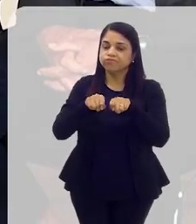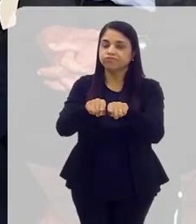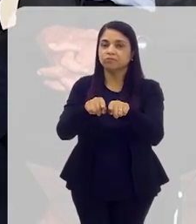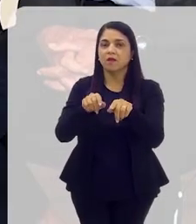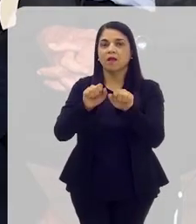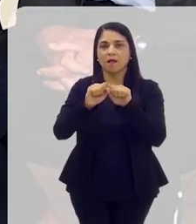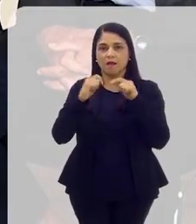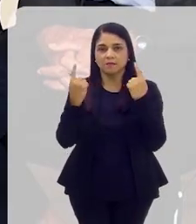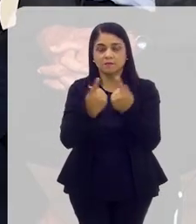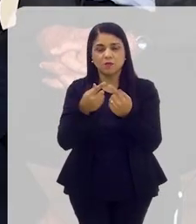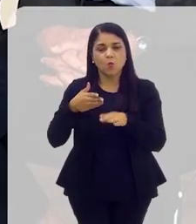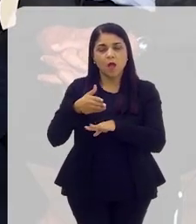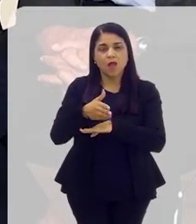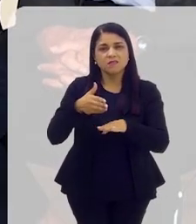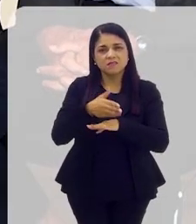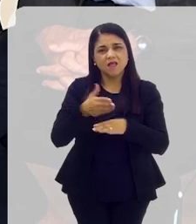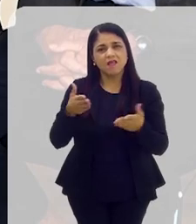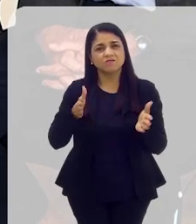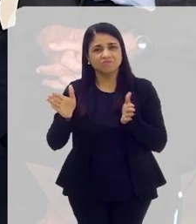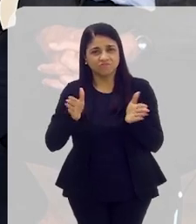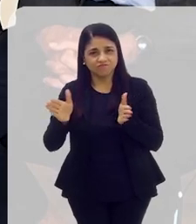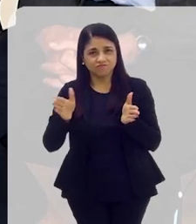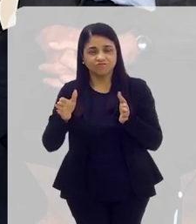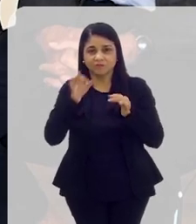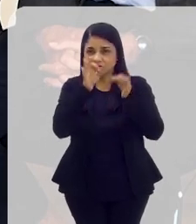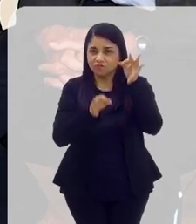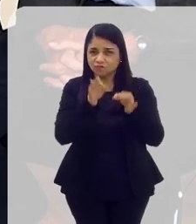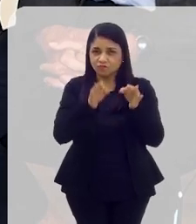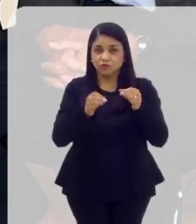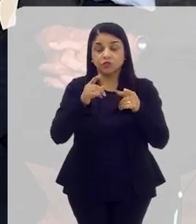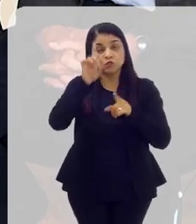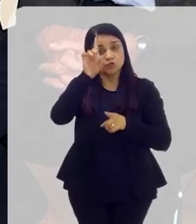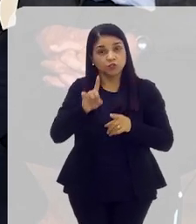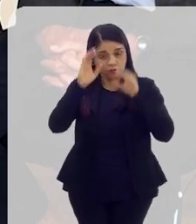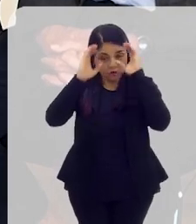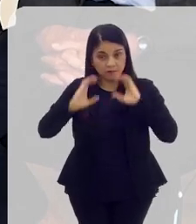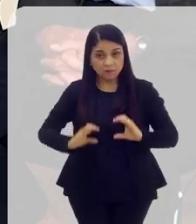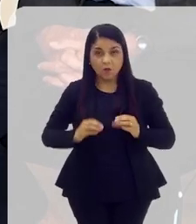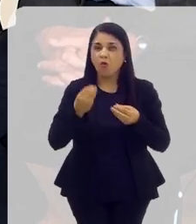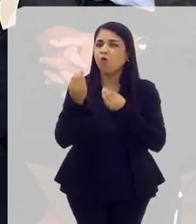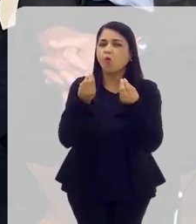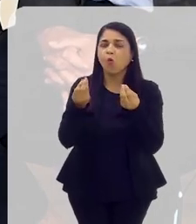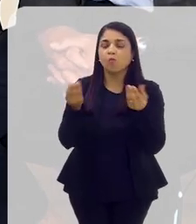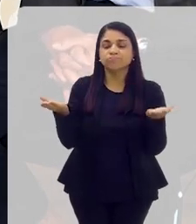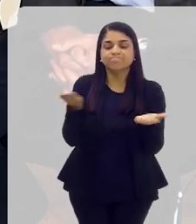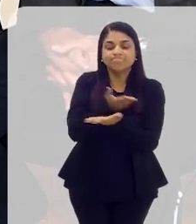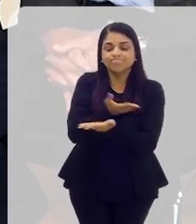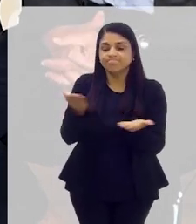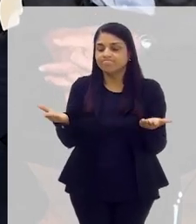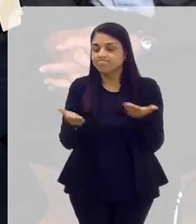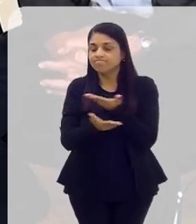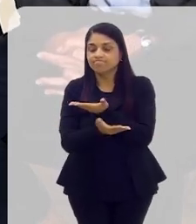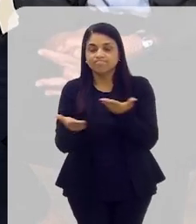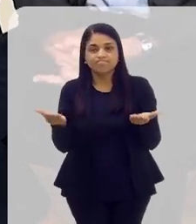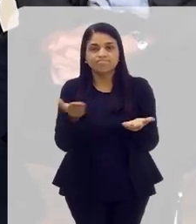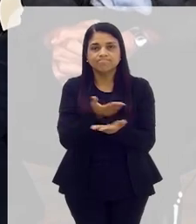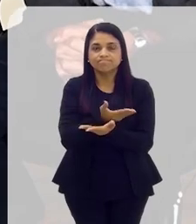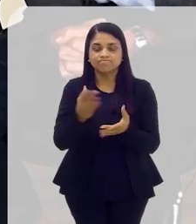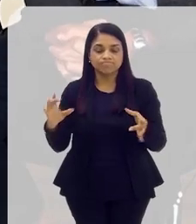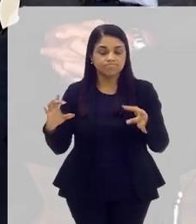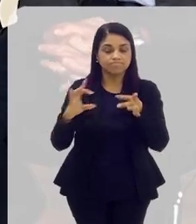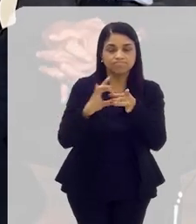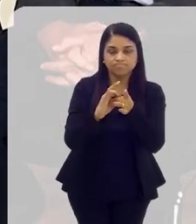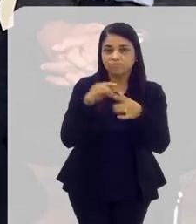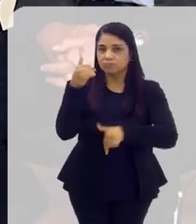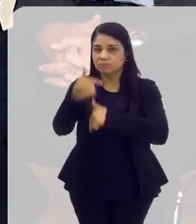O acesso à justiça, esse direito cidadão e aí como é que trabalha essa harmonia em relação